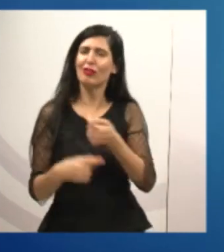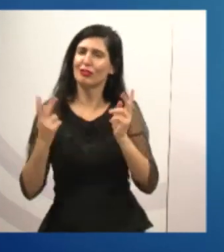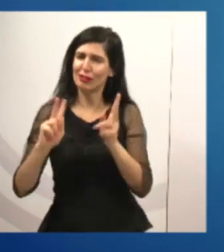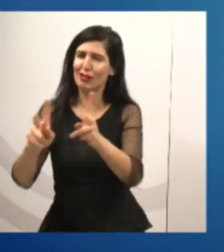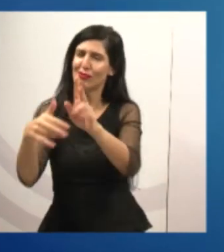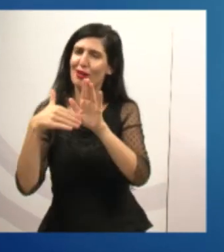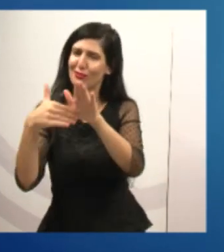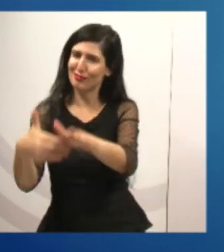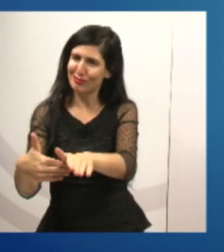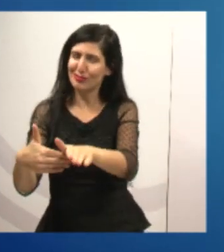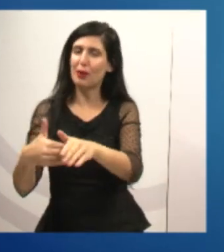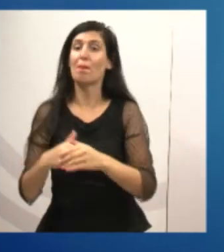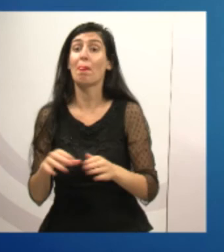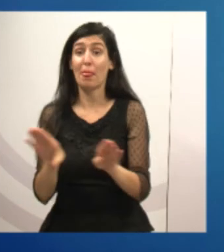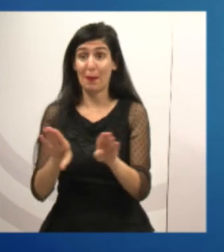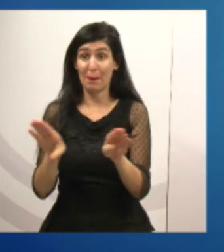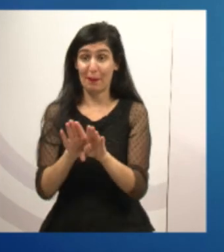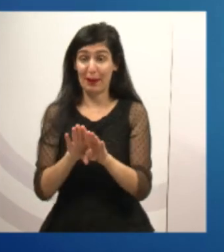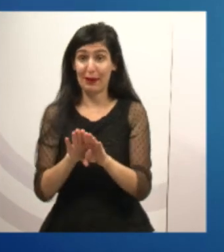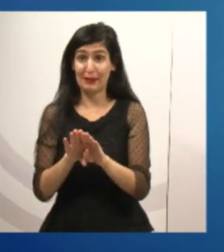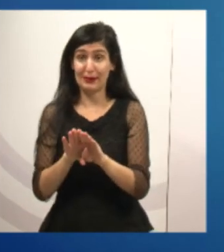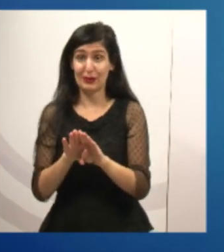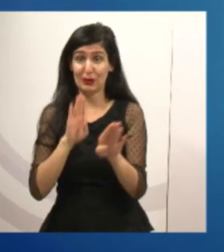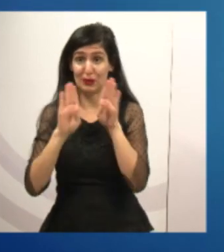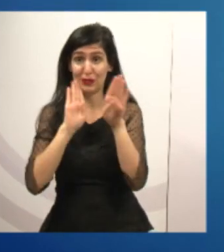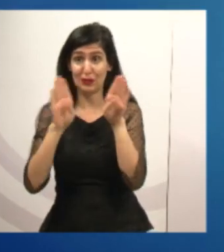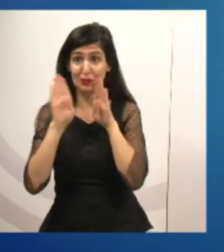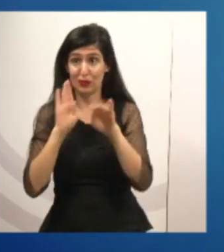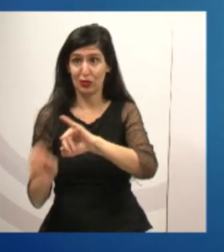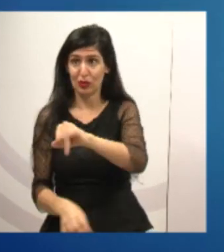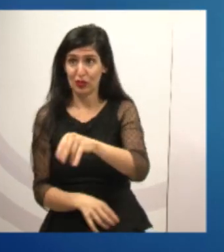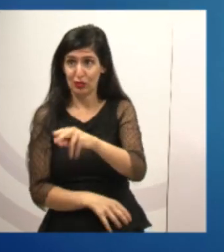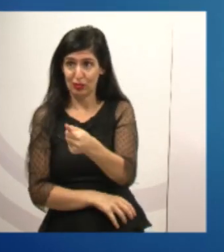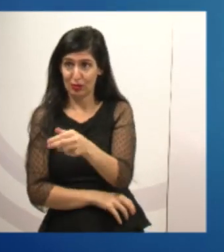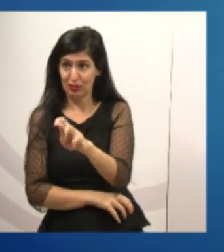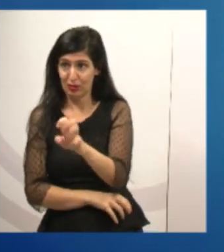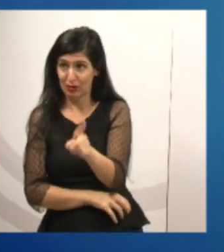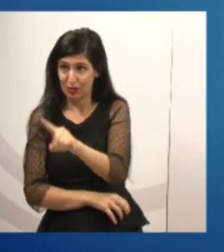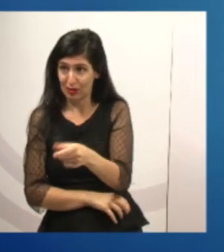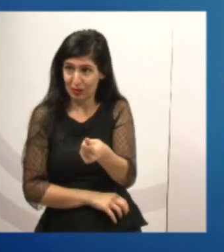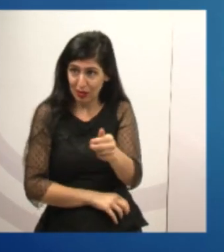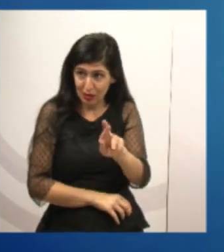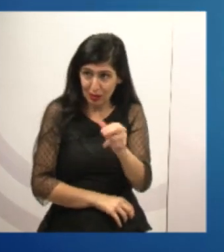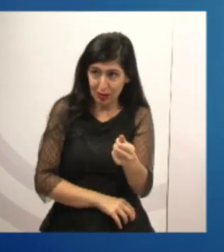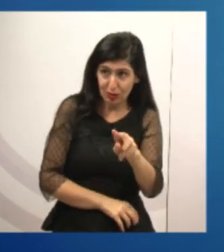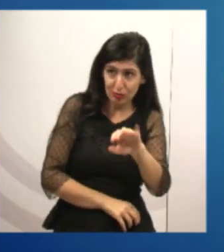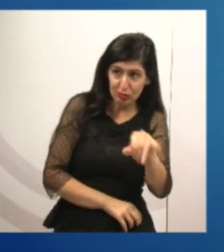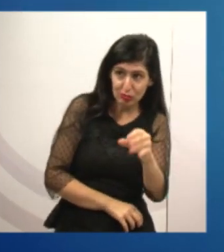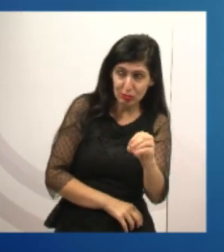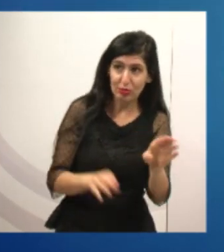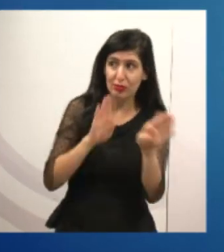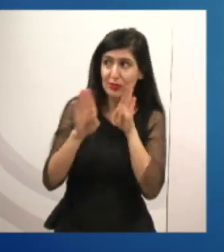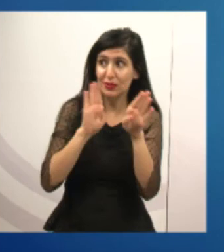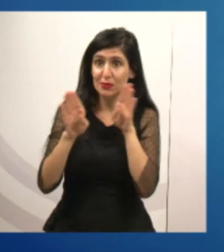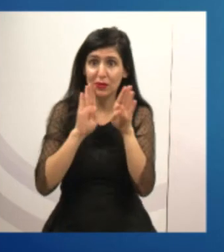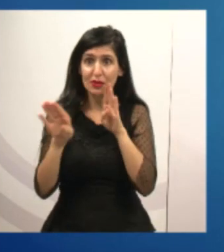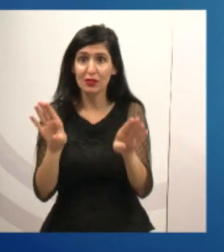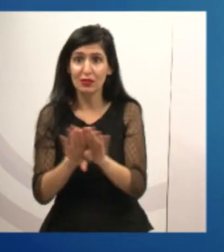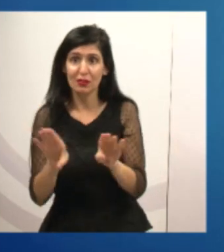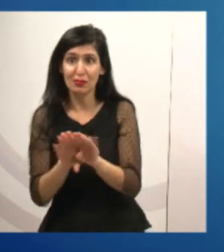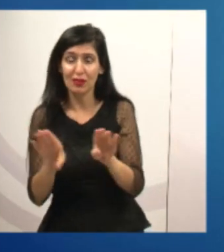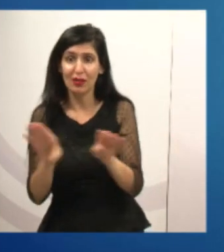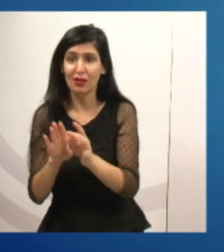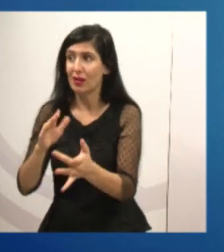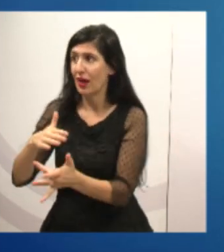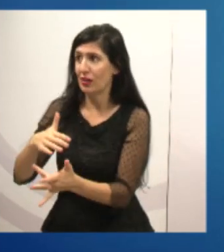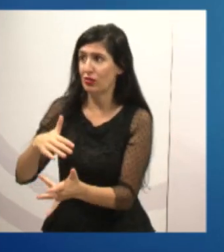também o nosso trabalho pela página vereador Juarez Araújo, também pelo nosso Facebook, a gente divulga todas as nossas atividades na nossa